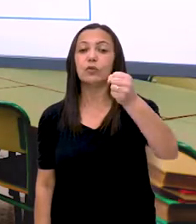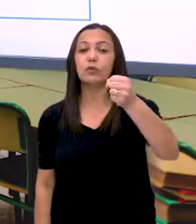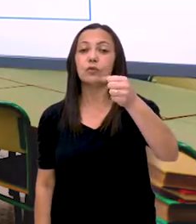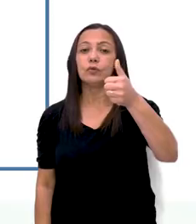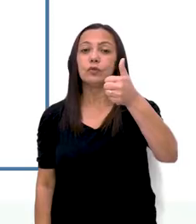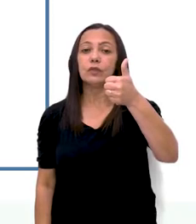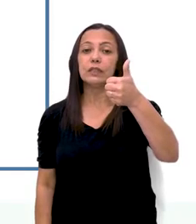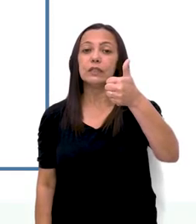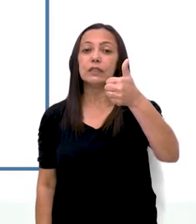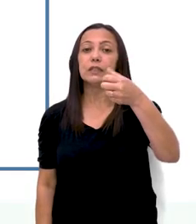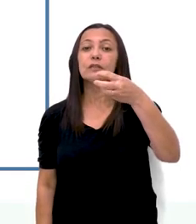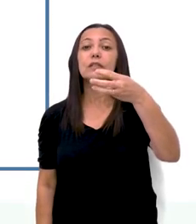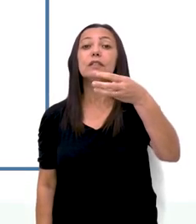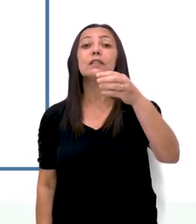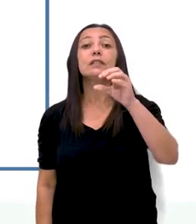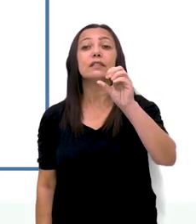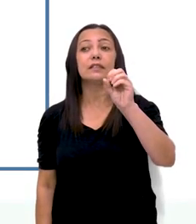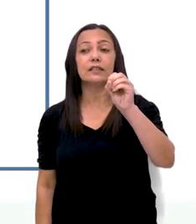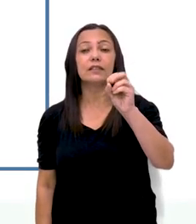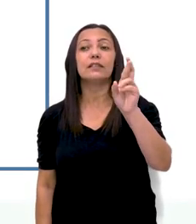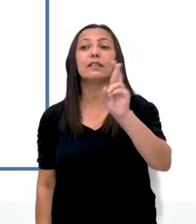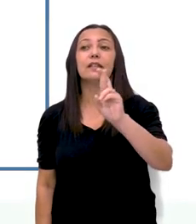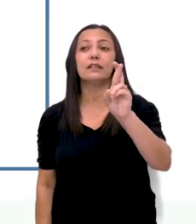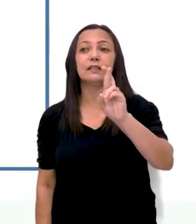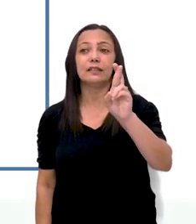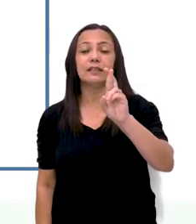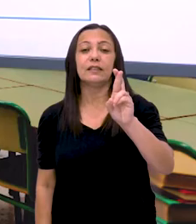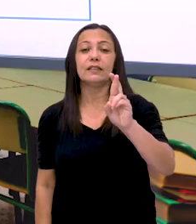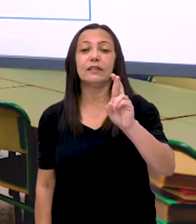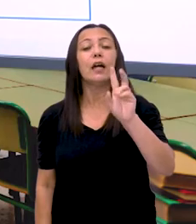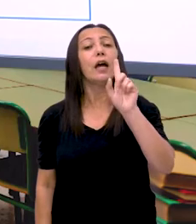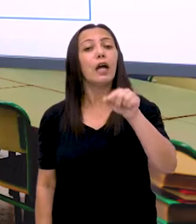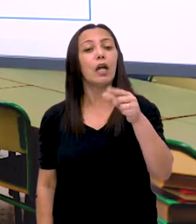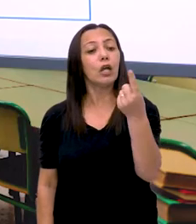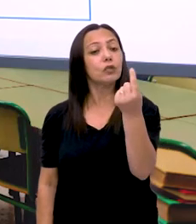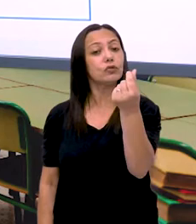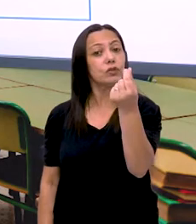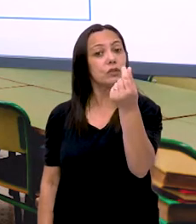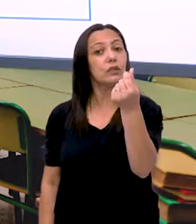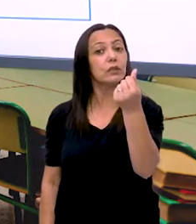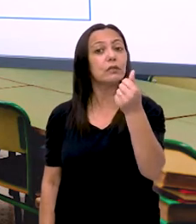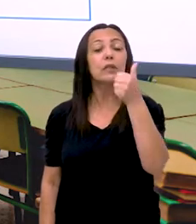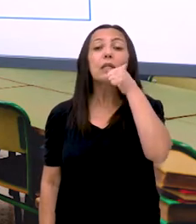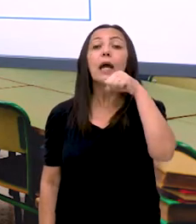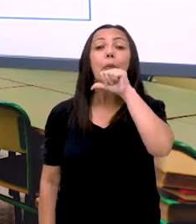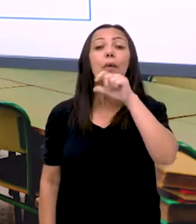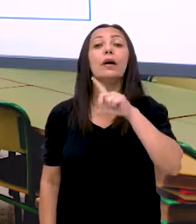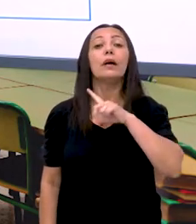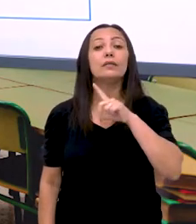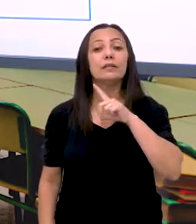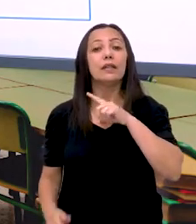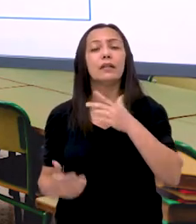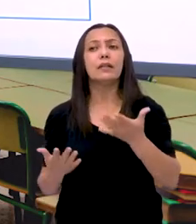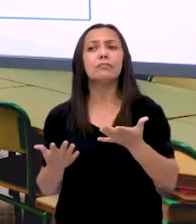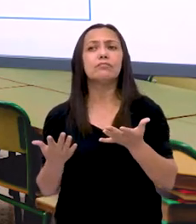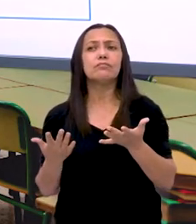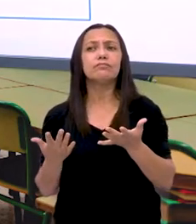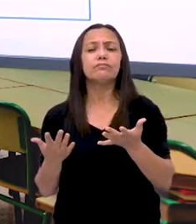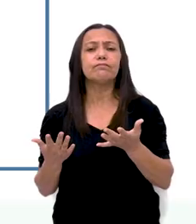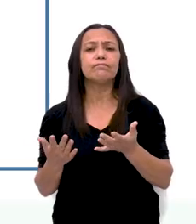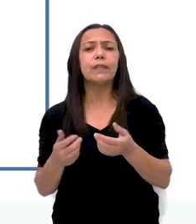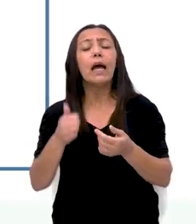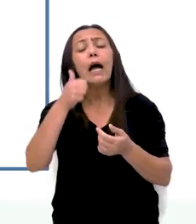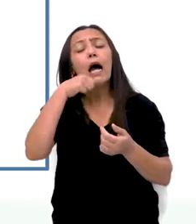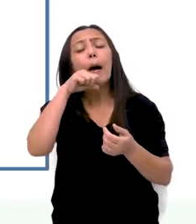vinte e oito. Cento e trinta reais. É o valor que ela tem. Mas tem um detalhe.